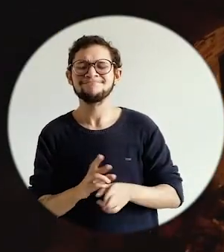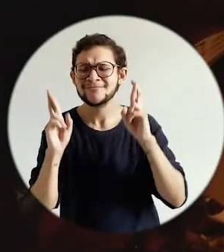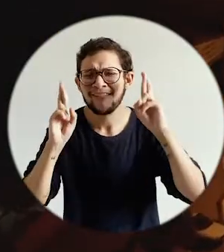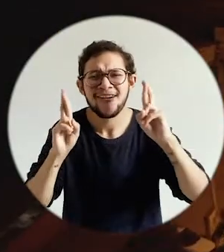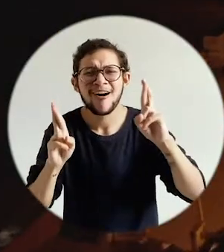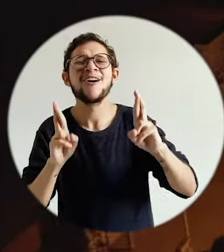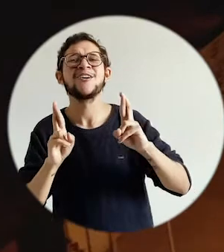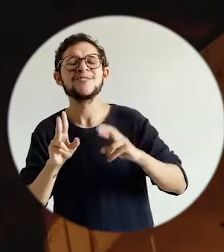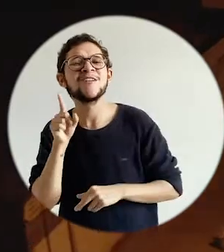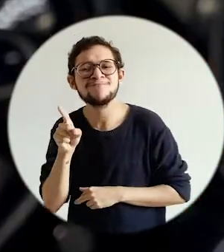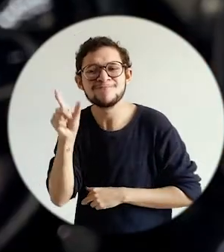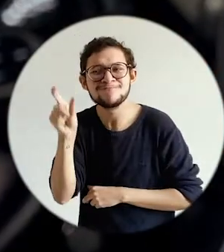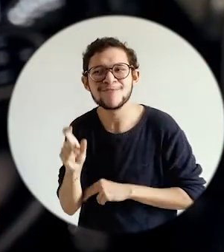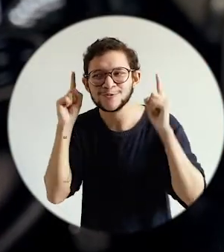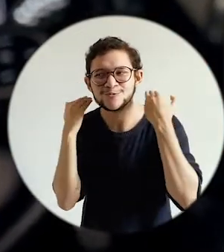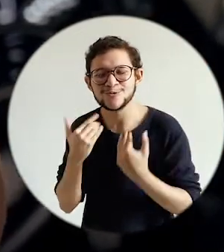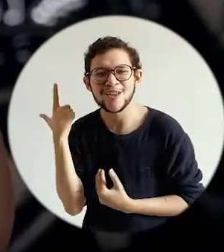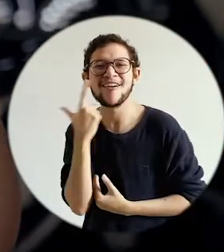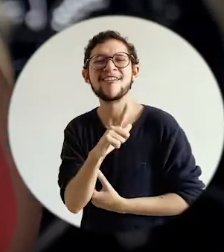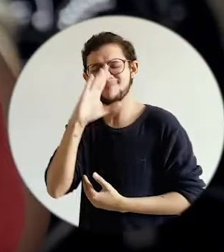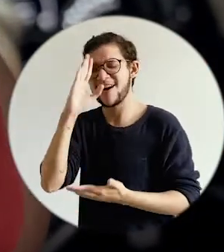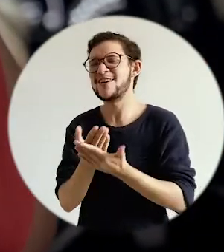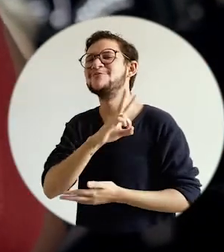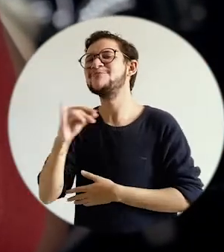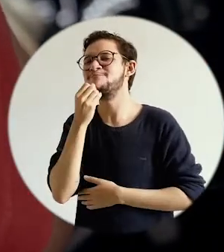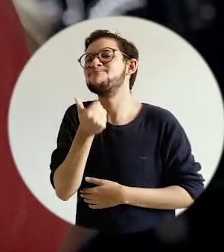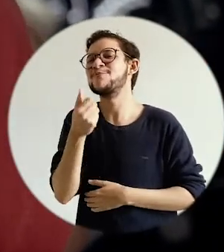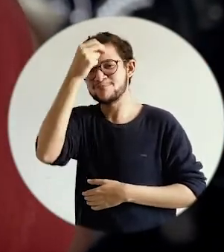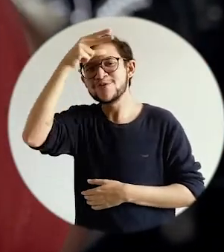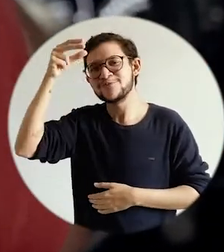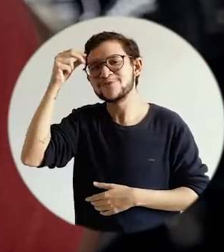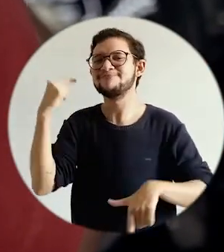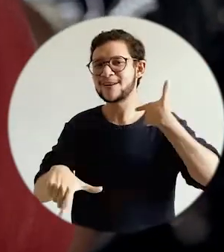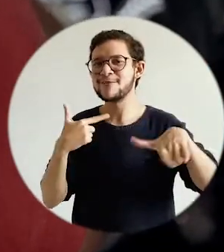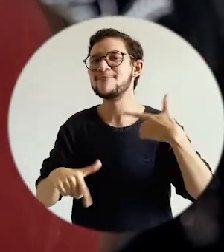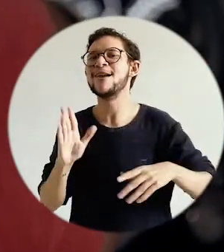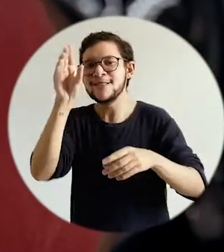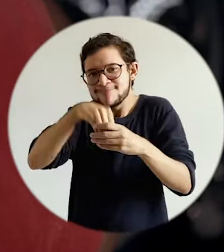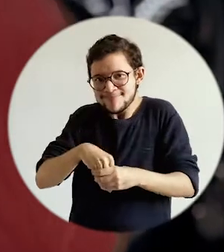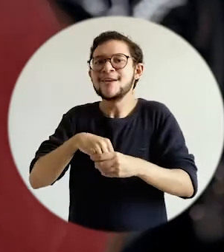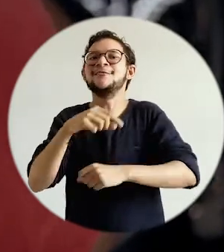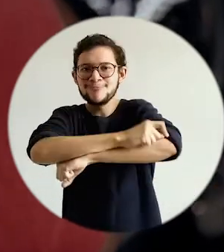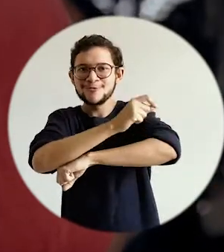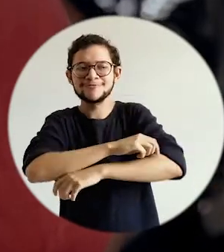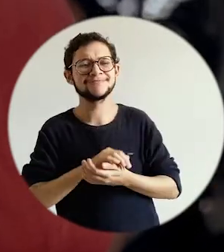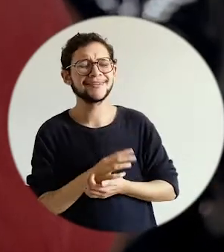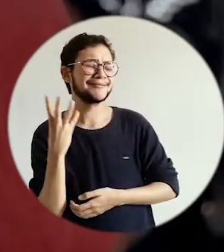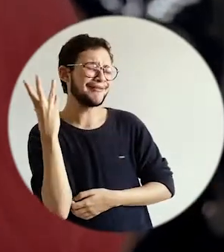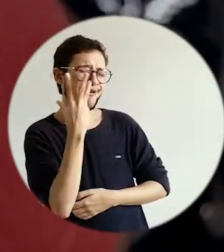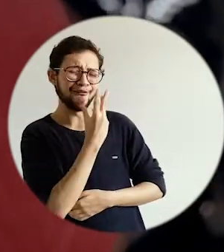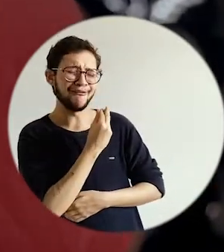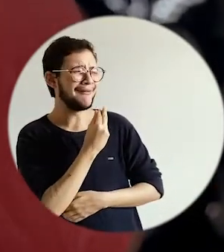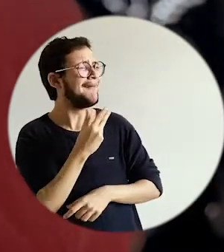Desejo que ela ganhe, que eu acredito que deve ser uma boa, uma ótima prefeita, para trabalhar pelo município.